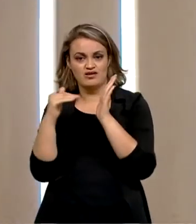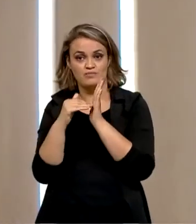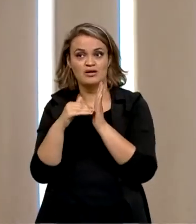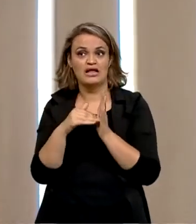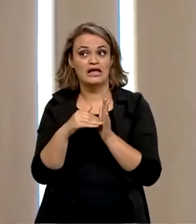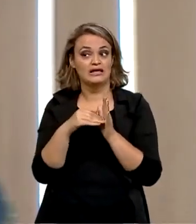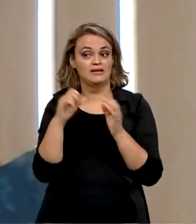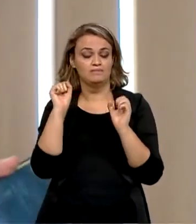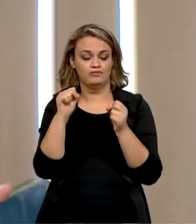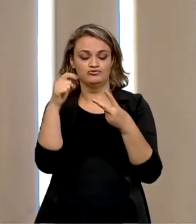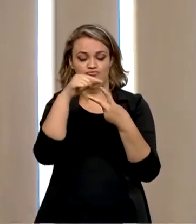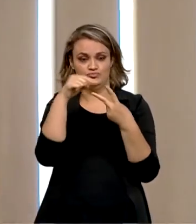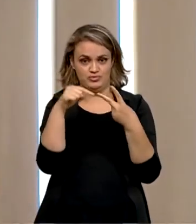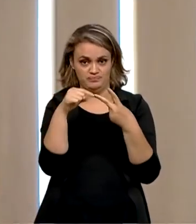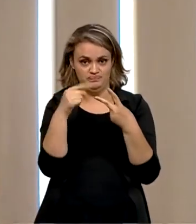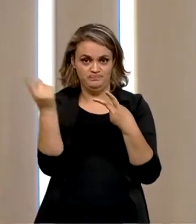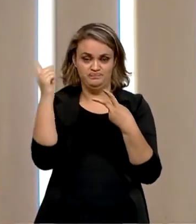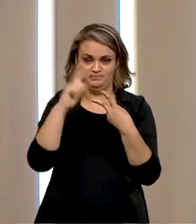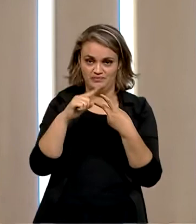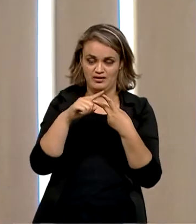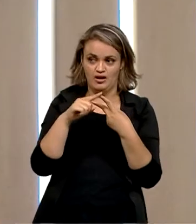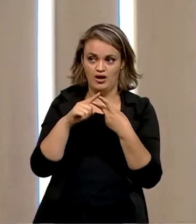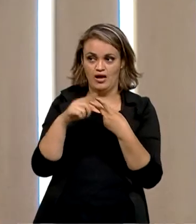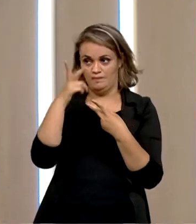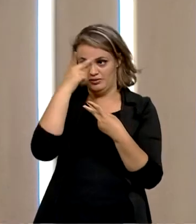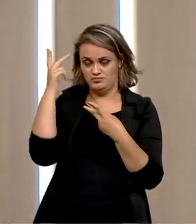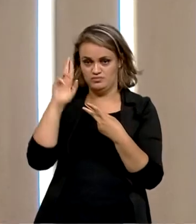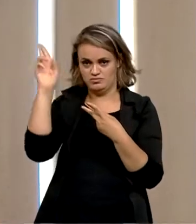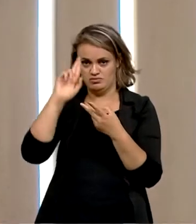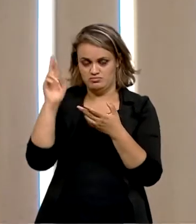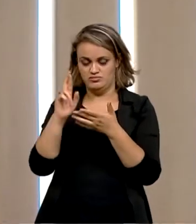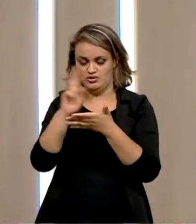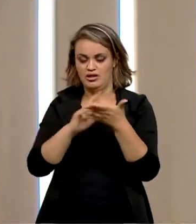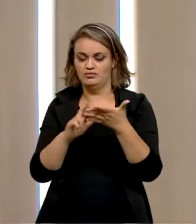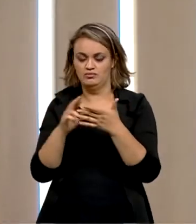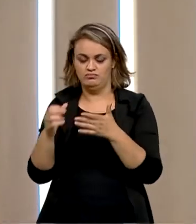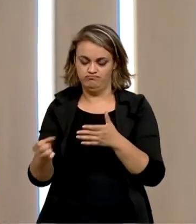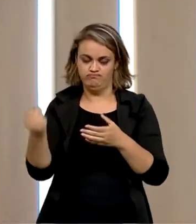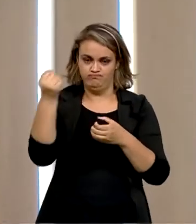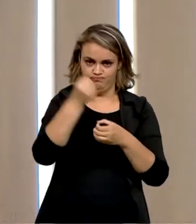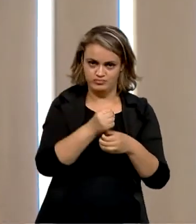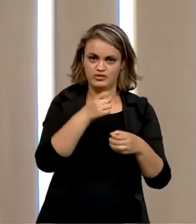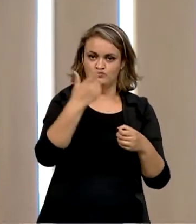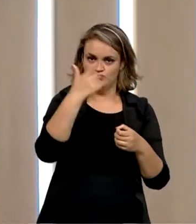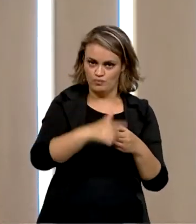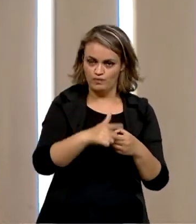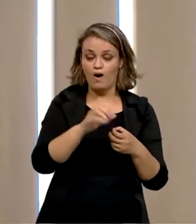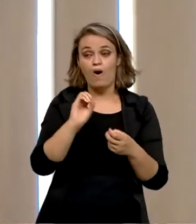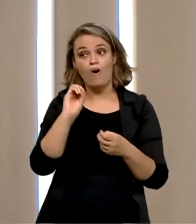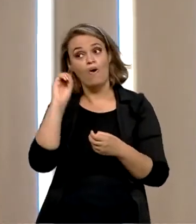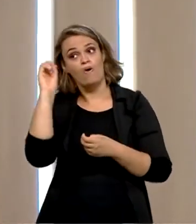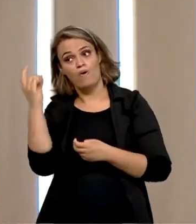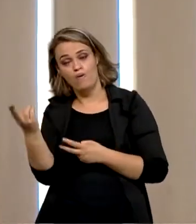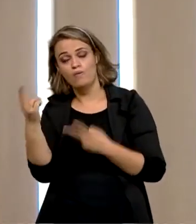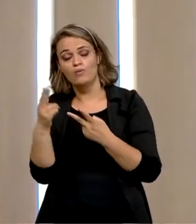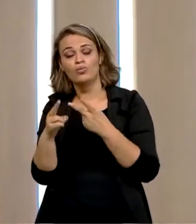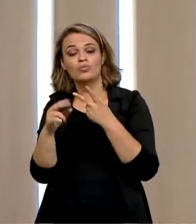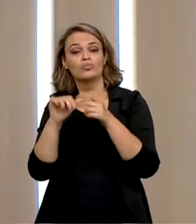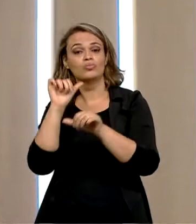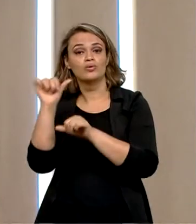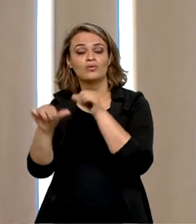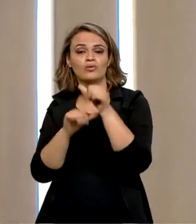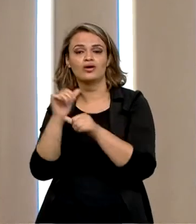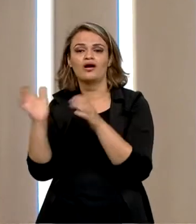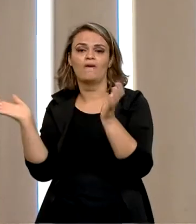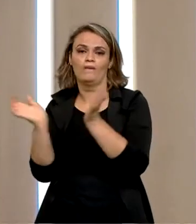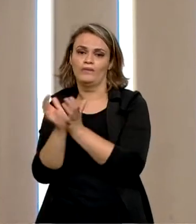opções, né? Recolocar o relator, reinstalar a comissão com os mesmos membros ou ele pode trocar os membros da